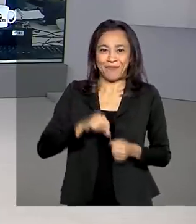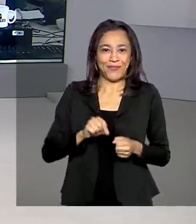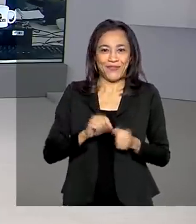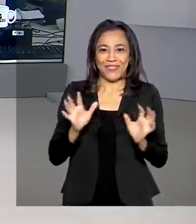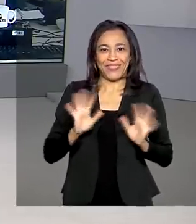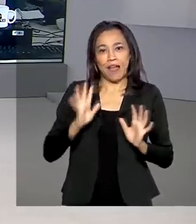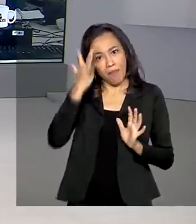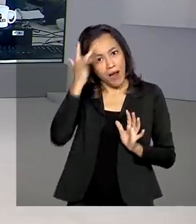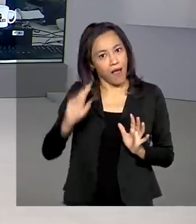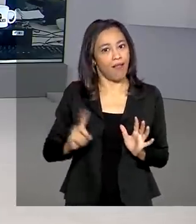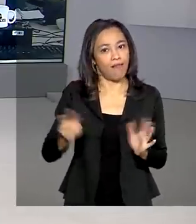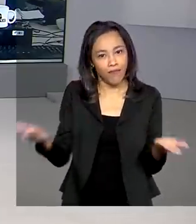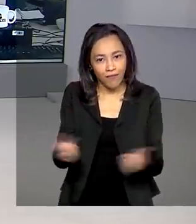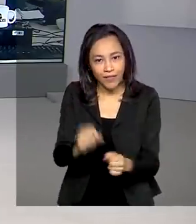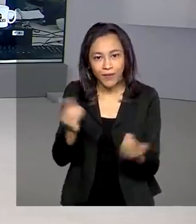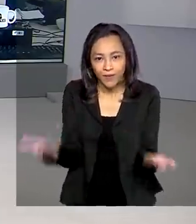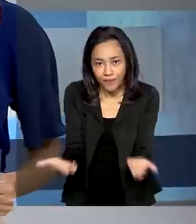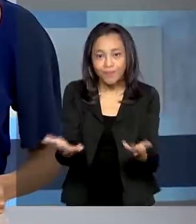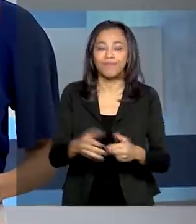deixar para amanhã, né?